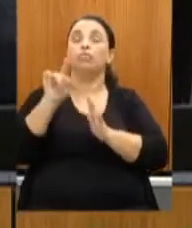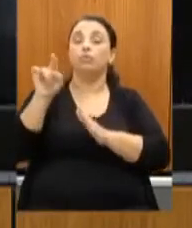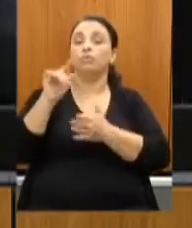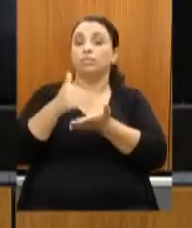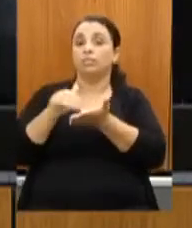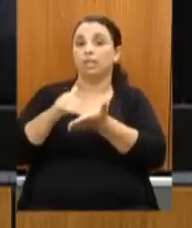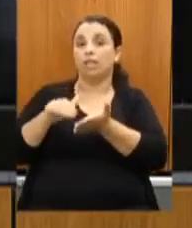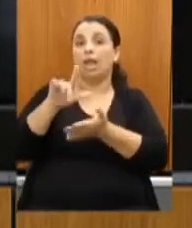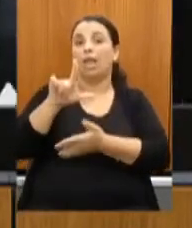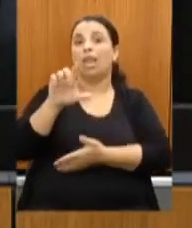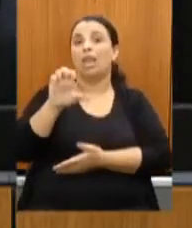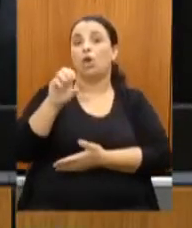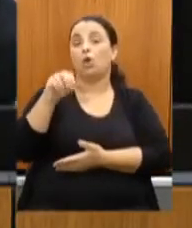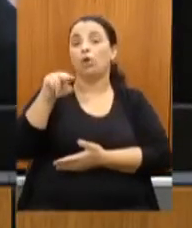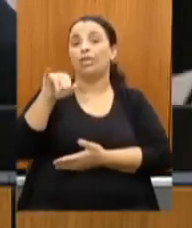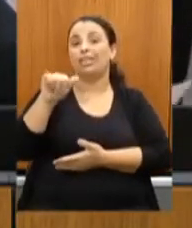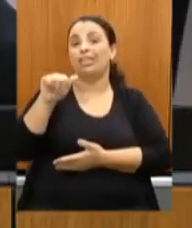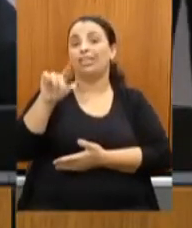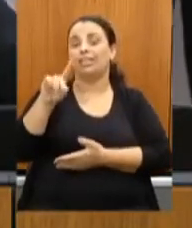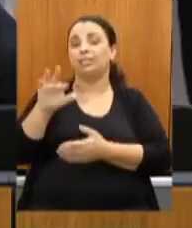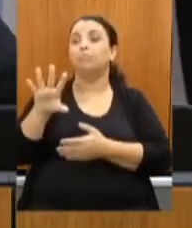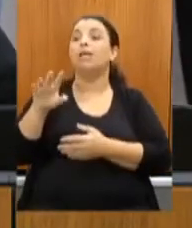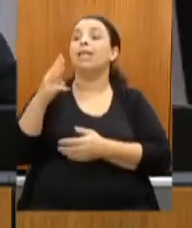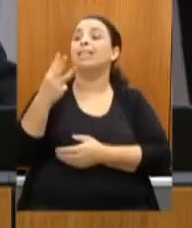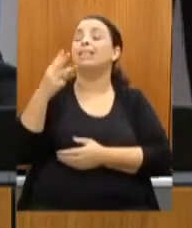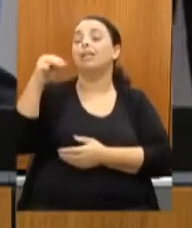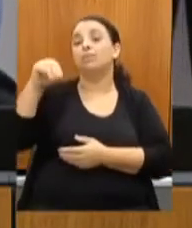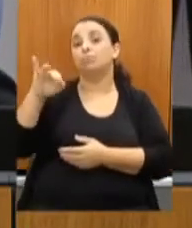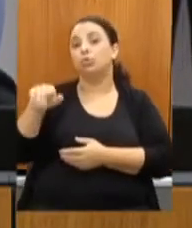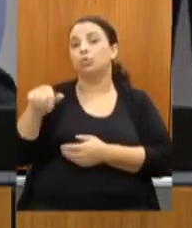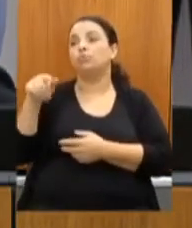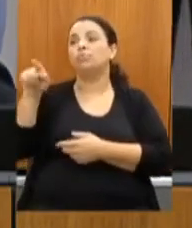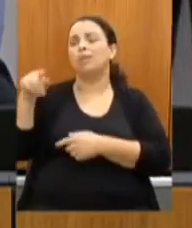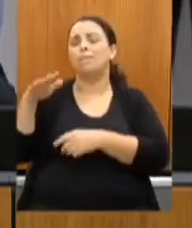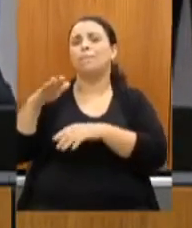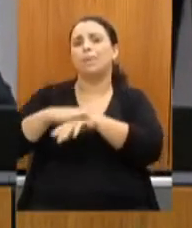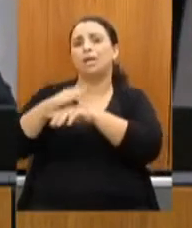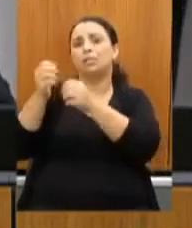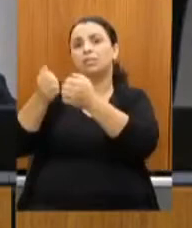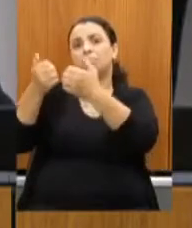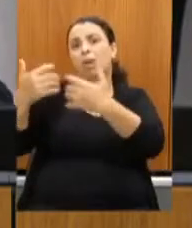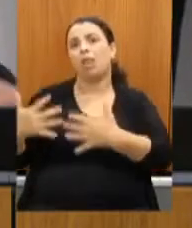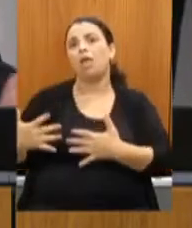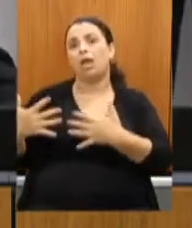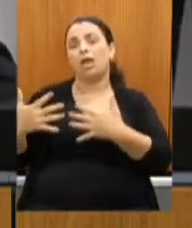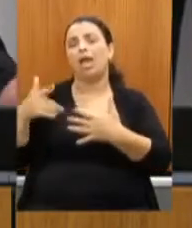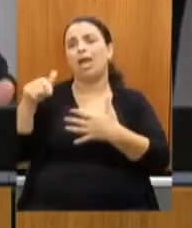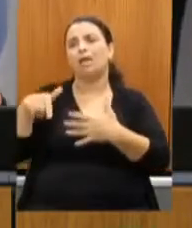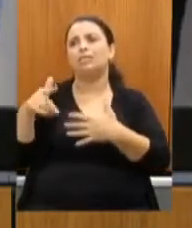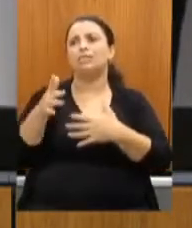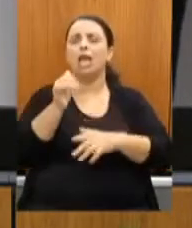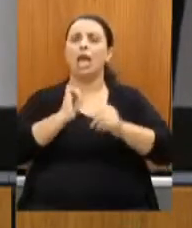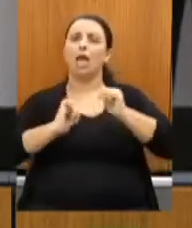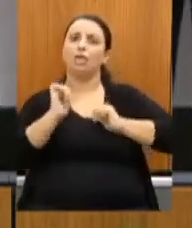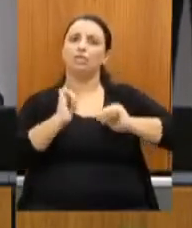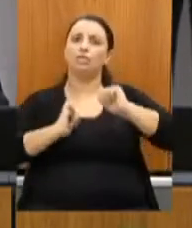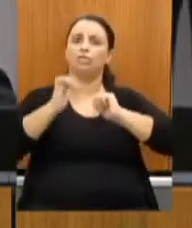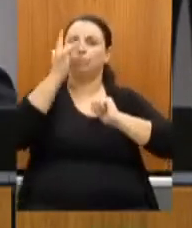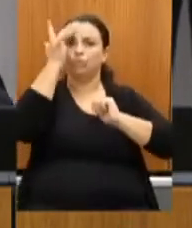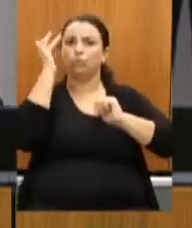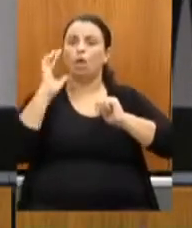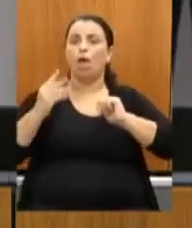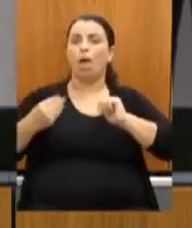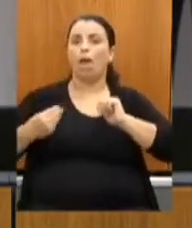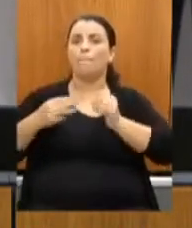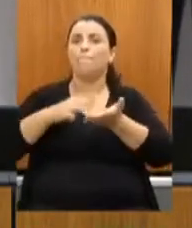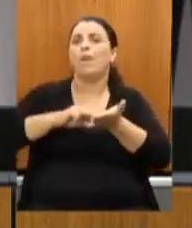até para o senhor falar um pouco mais sobre essa questão desses artistas, desses membros dos conselhos que